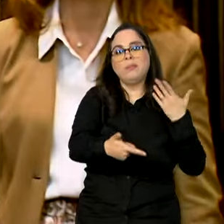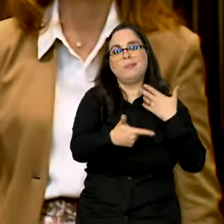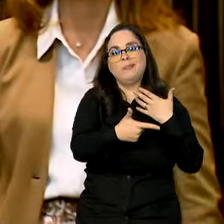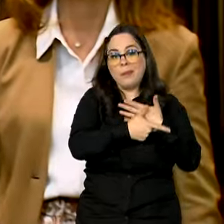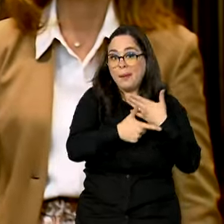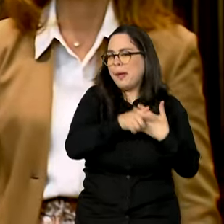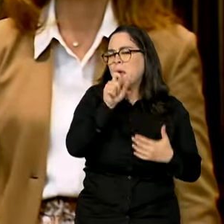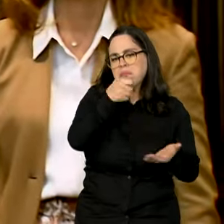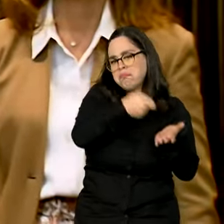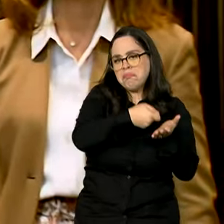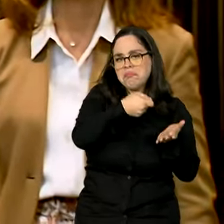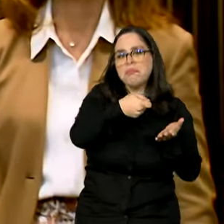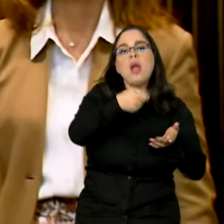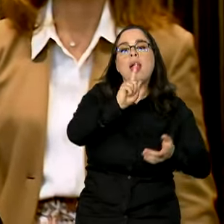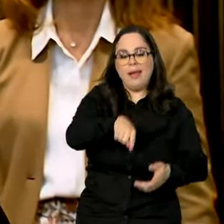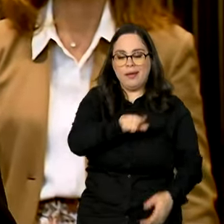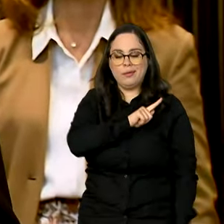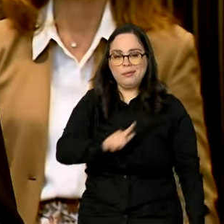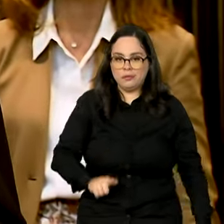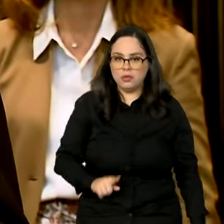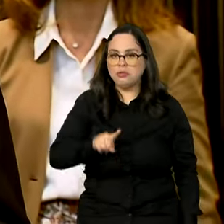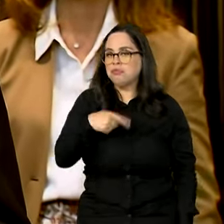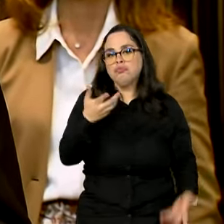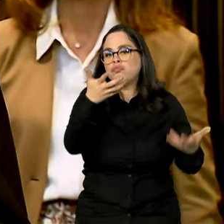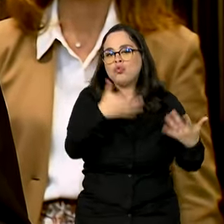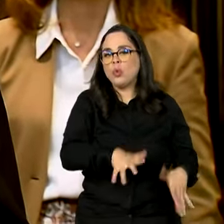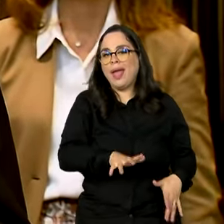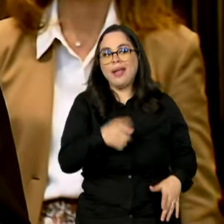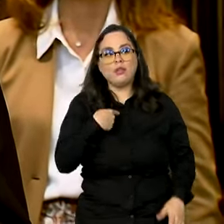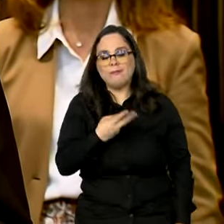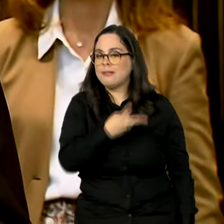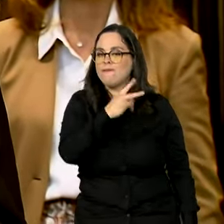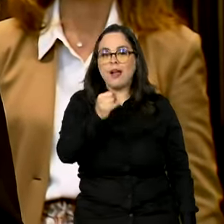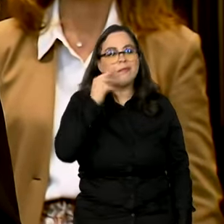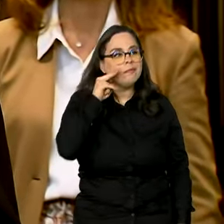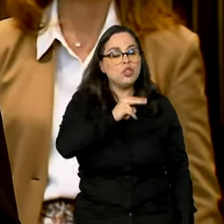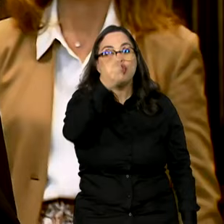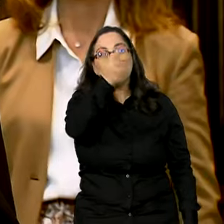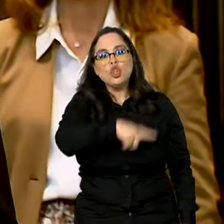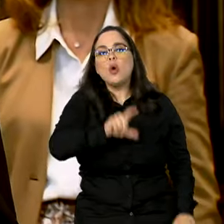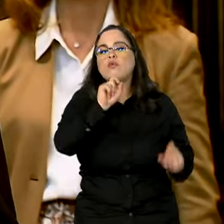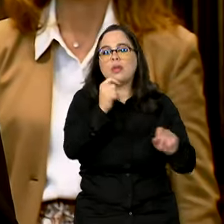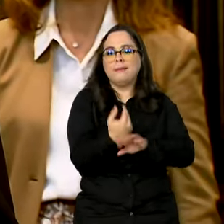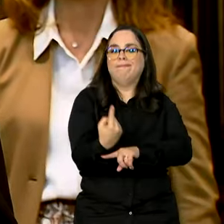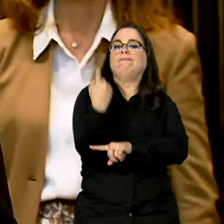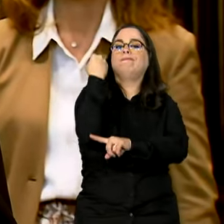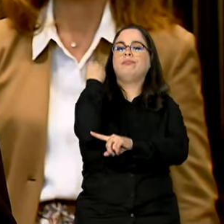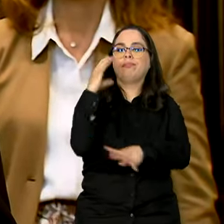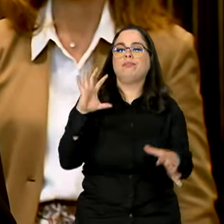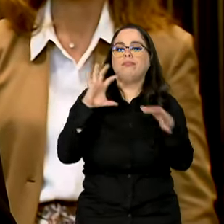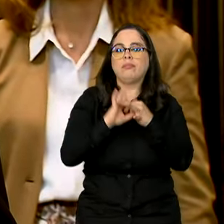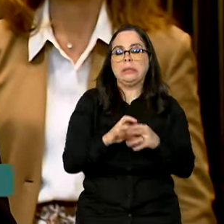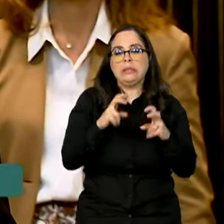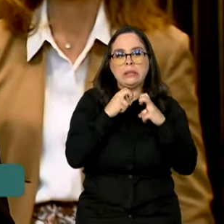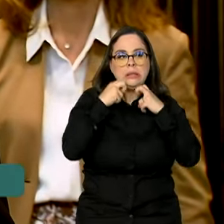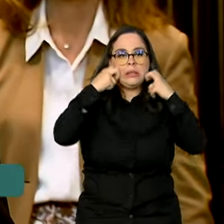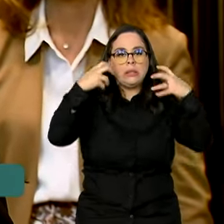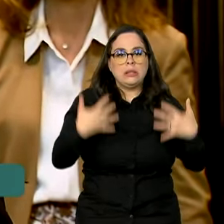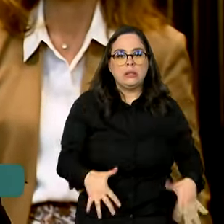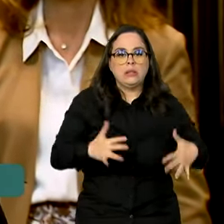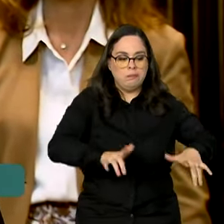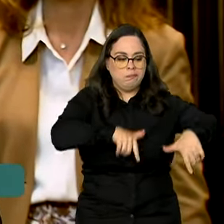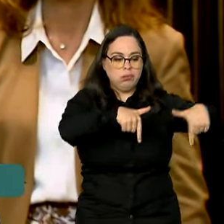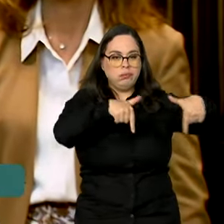significa que nós não queremos e não veremos a repetição dos vergonhosos